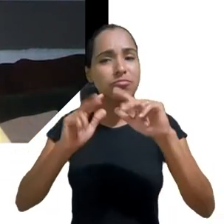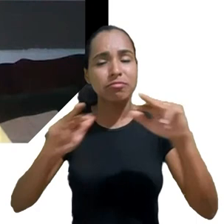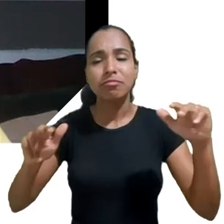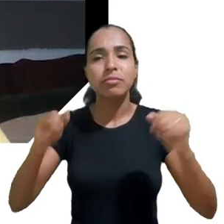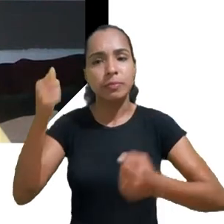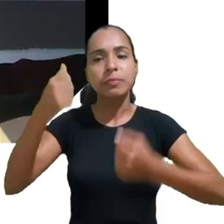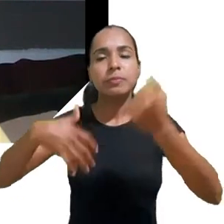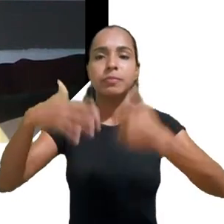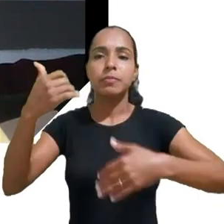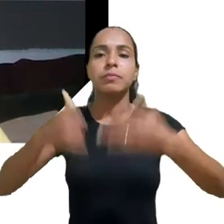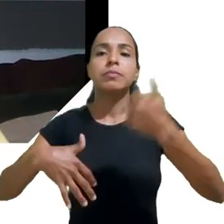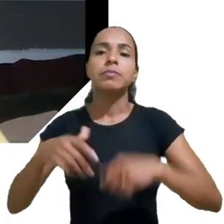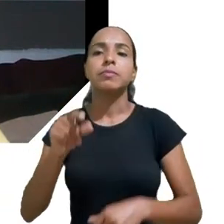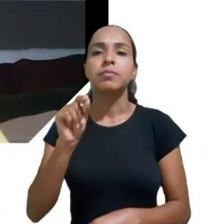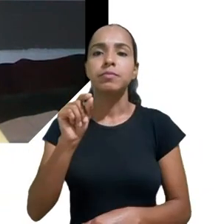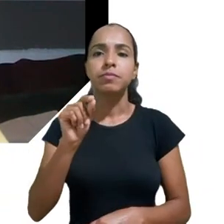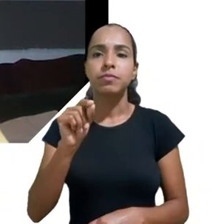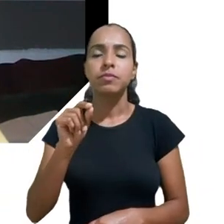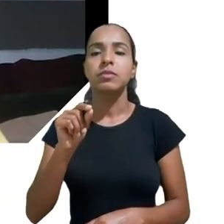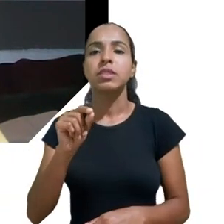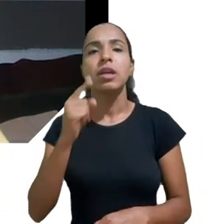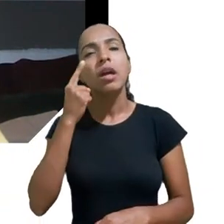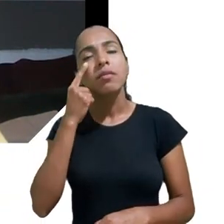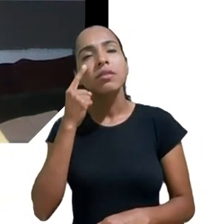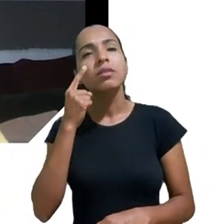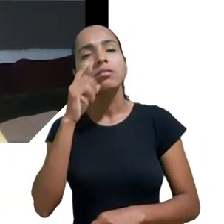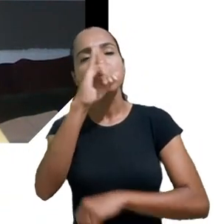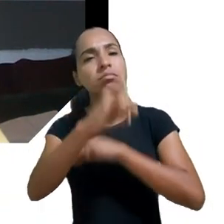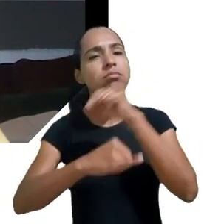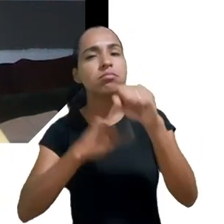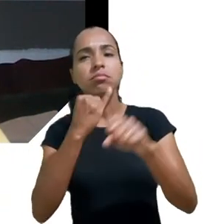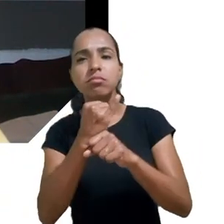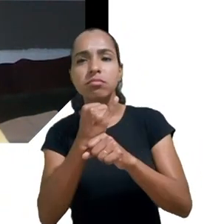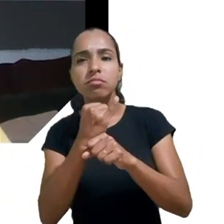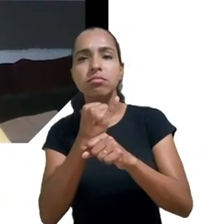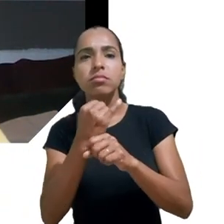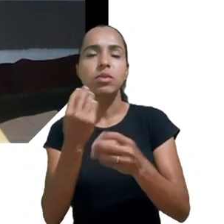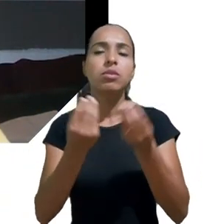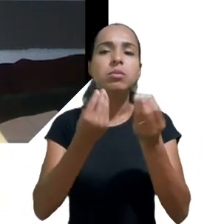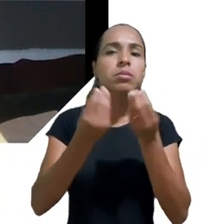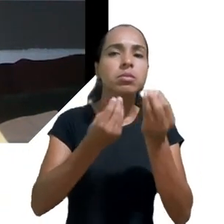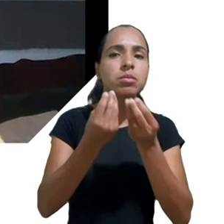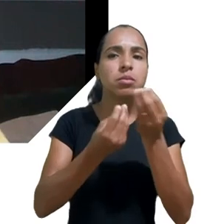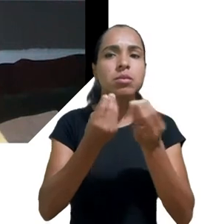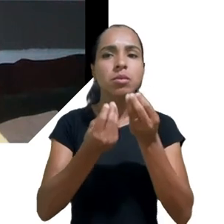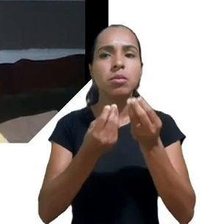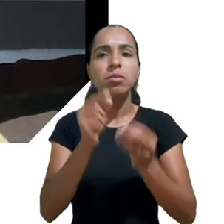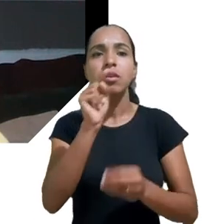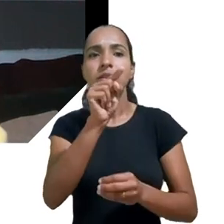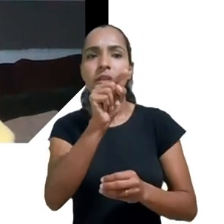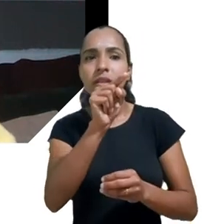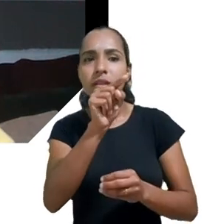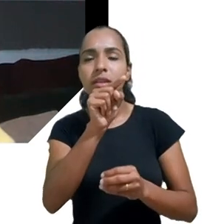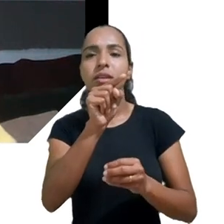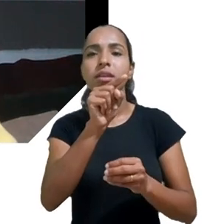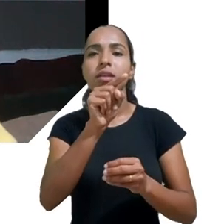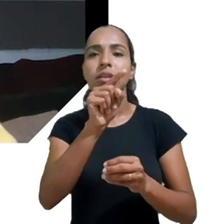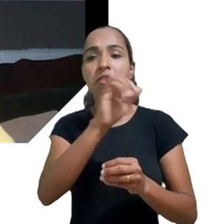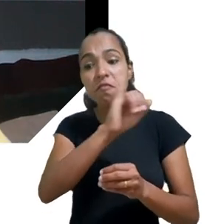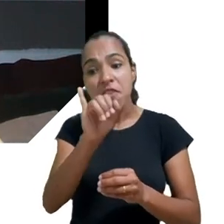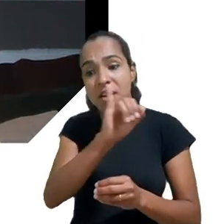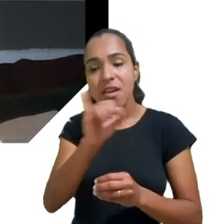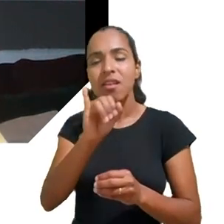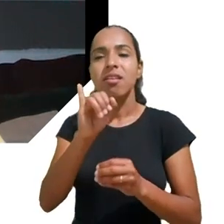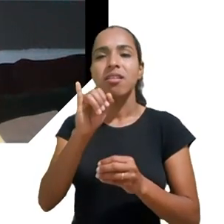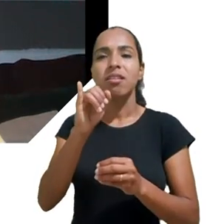gente olha para a internet e a gente percebe que aquelas publicidades um pouco mais antigas, elas permanecem, né? Aqueles anúncios,